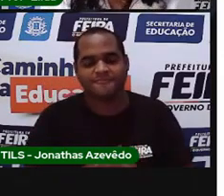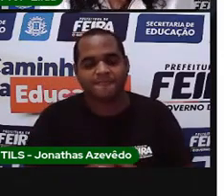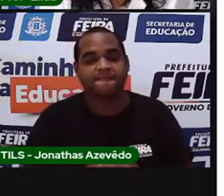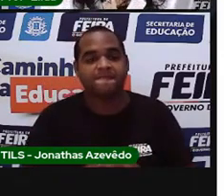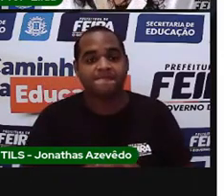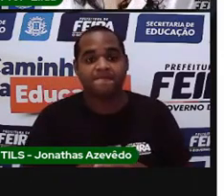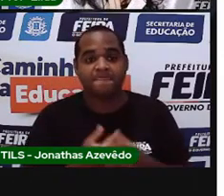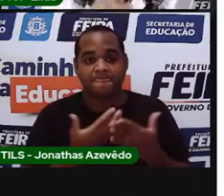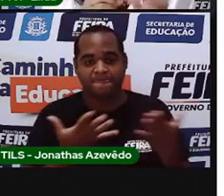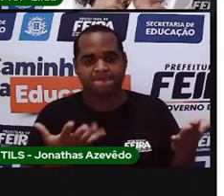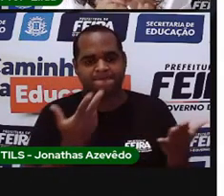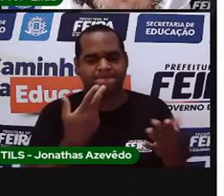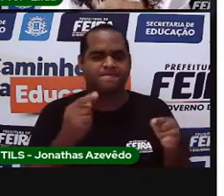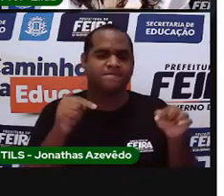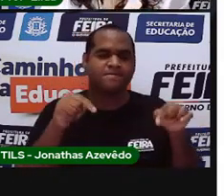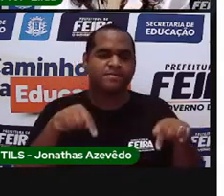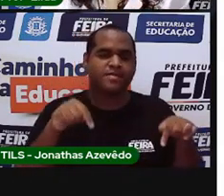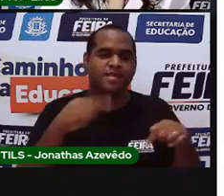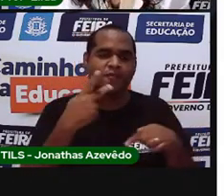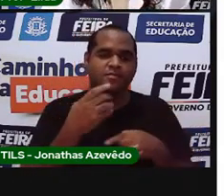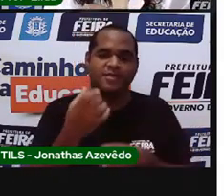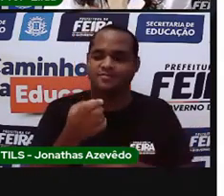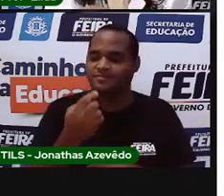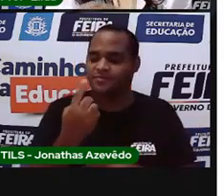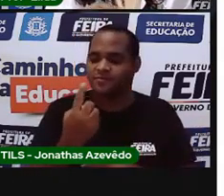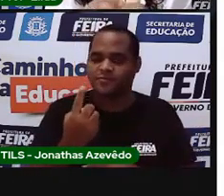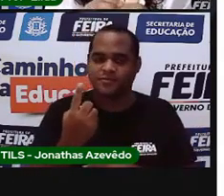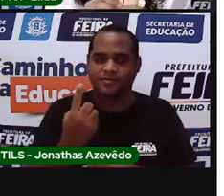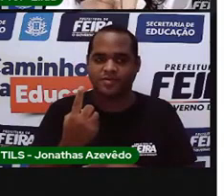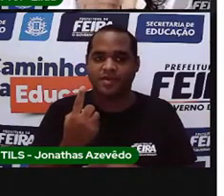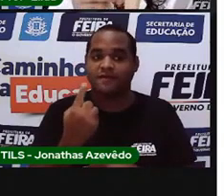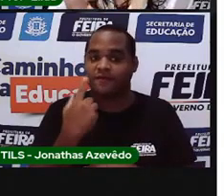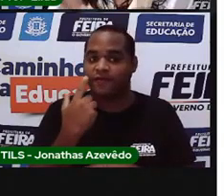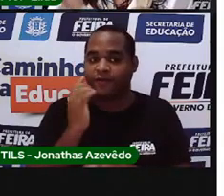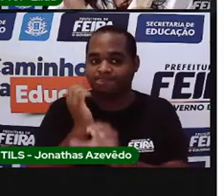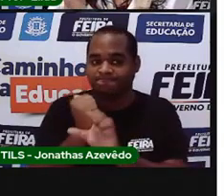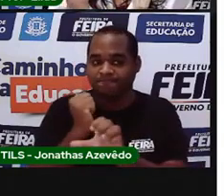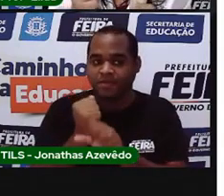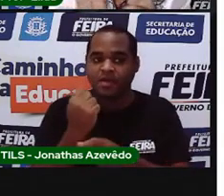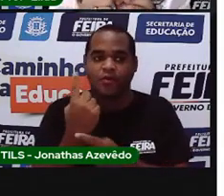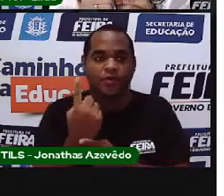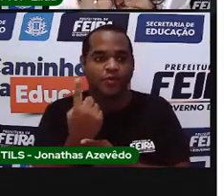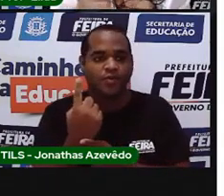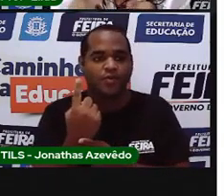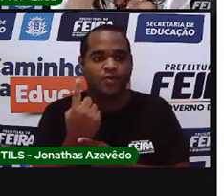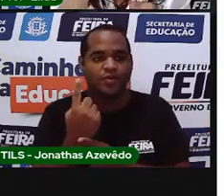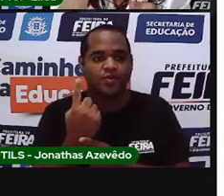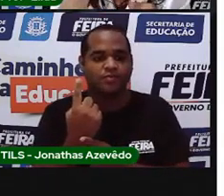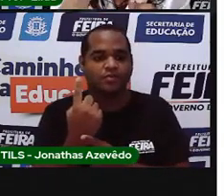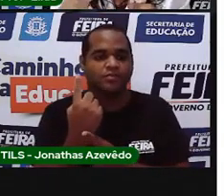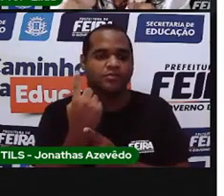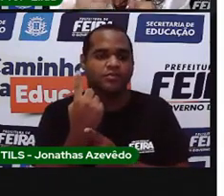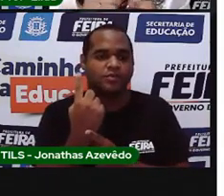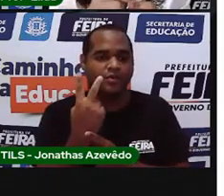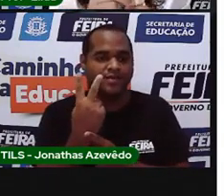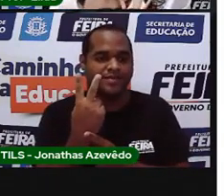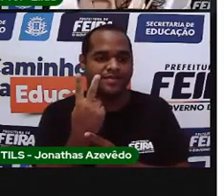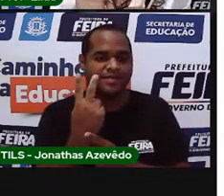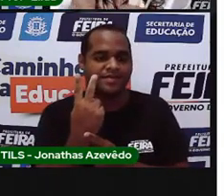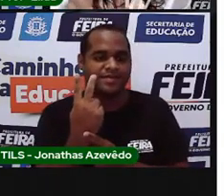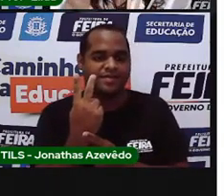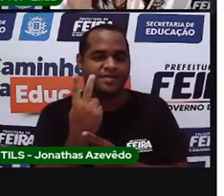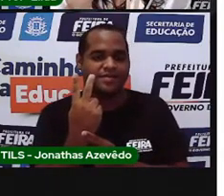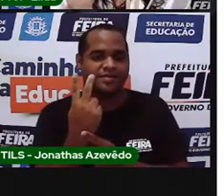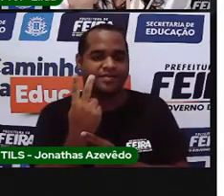Aqui a pró tem os palitos. Olha só. Vamos contar? Um, dois,